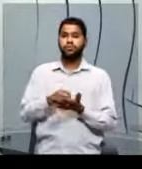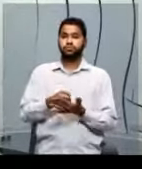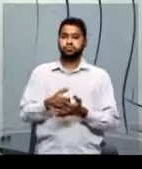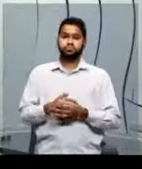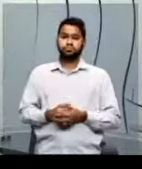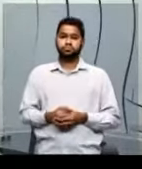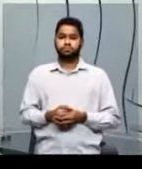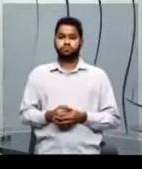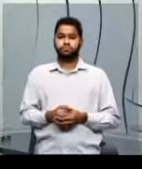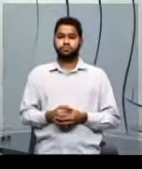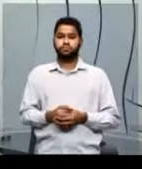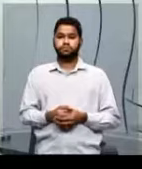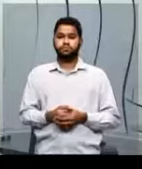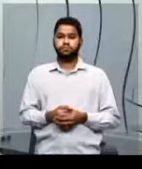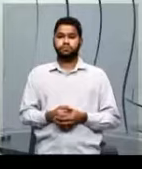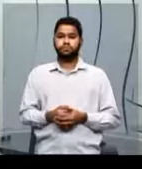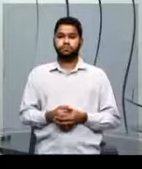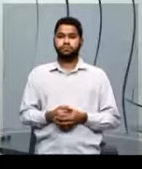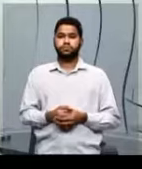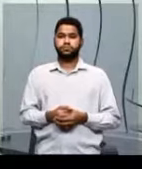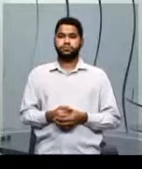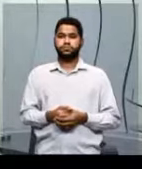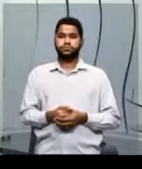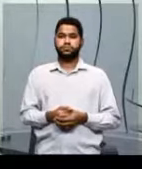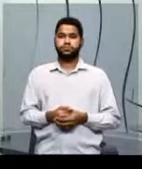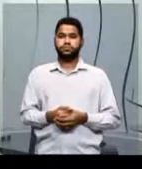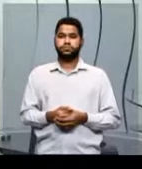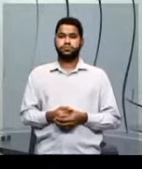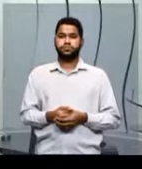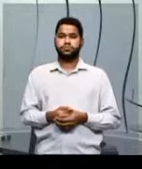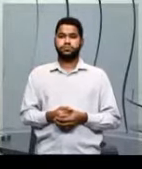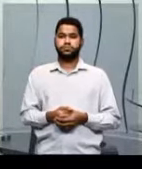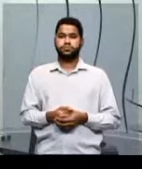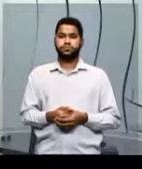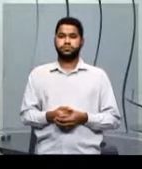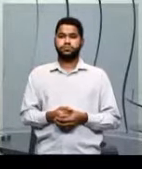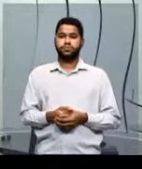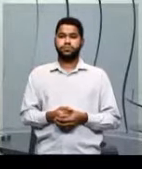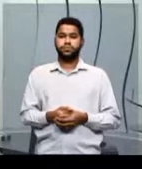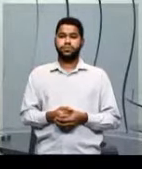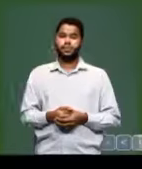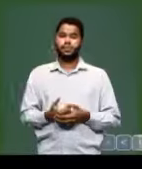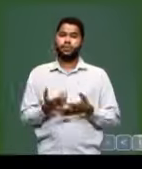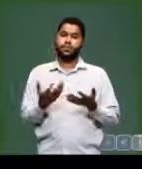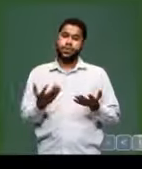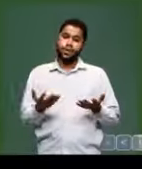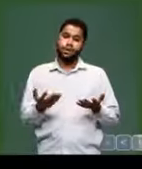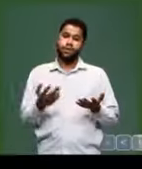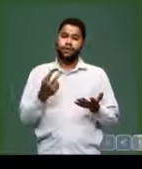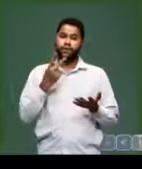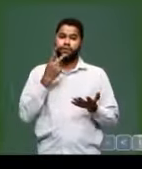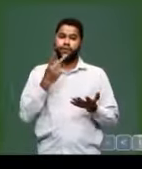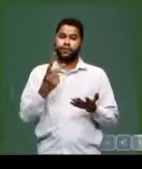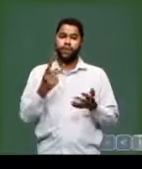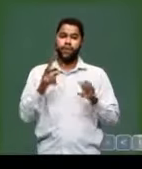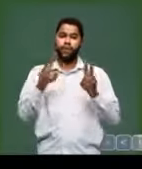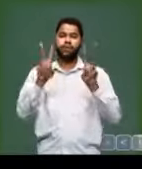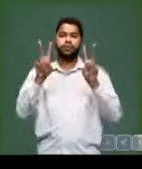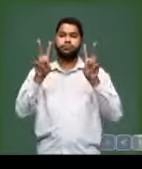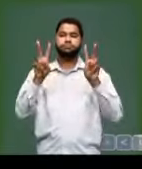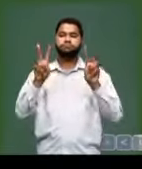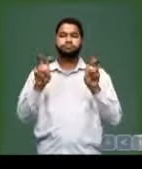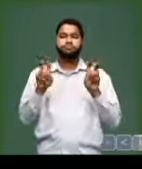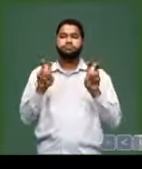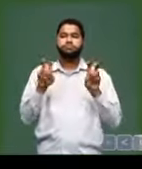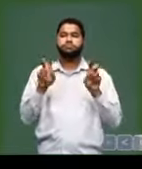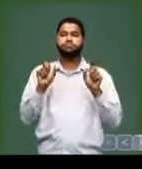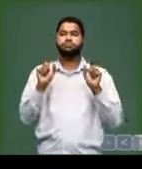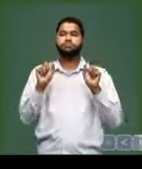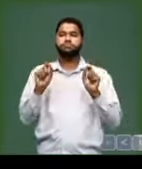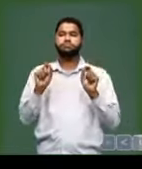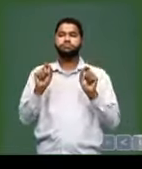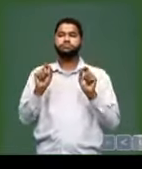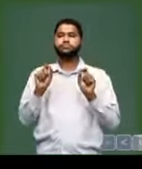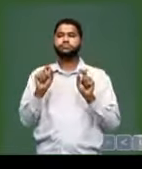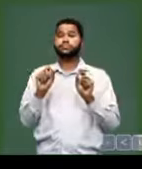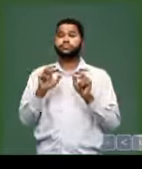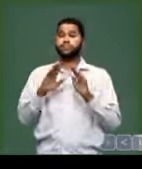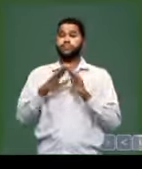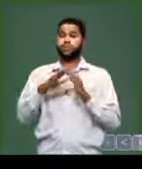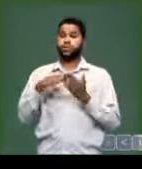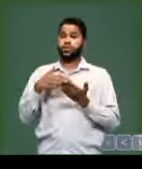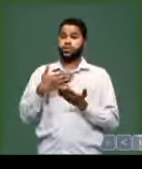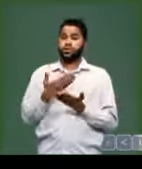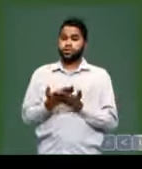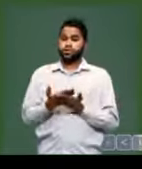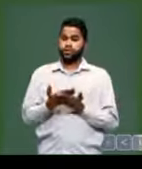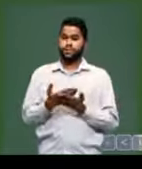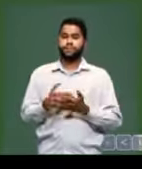Bom, vamos lá. Eu aposto muito em algo relacionado à escola.